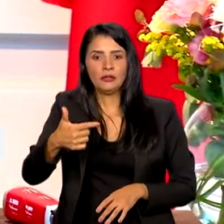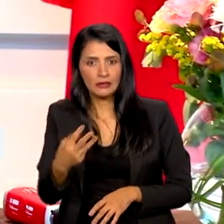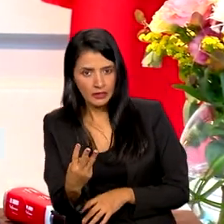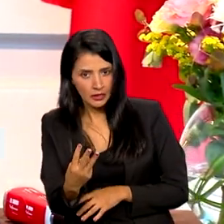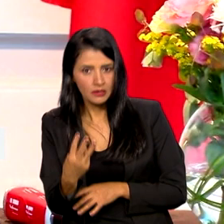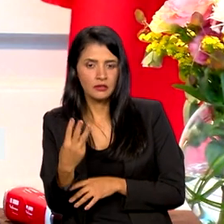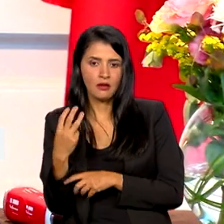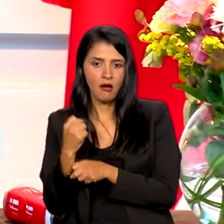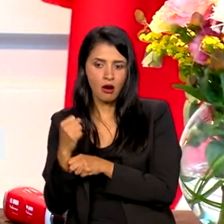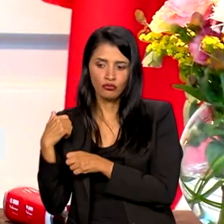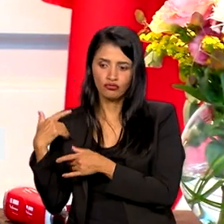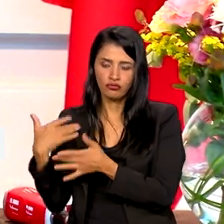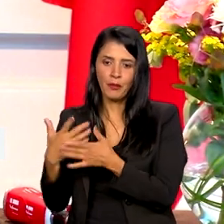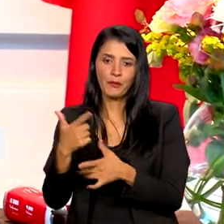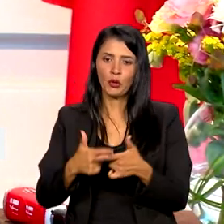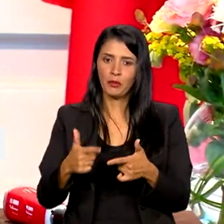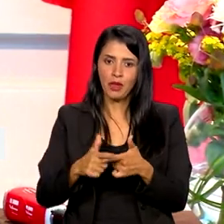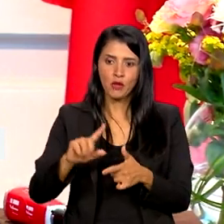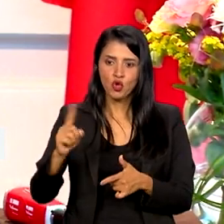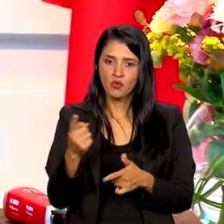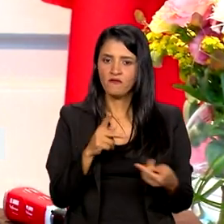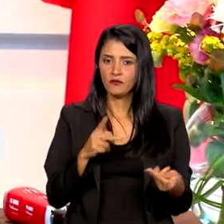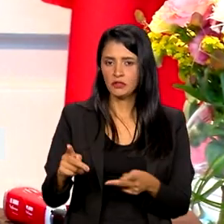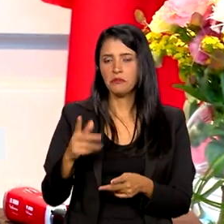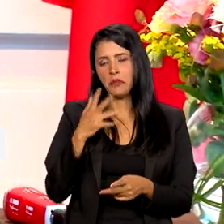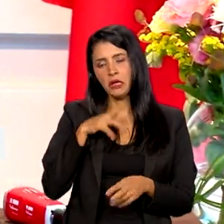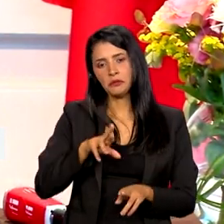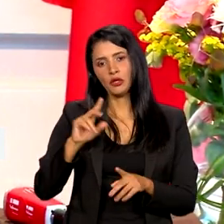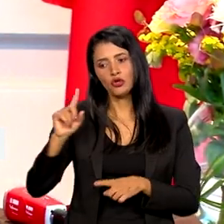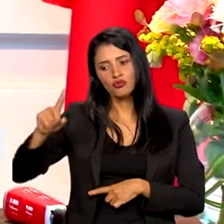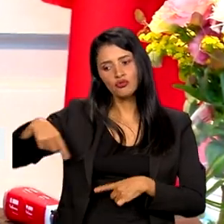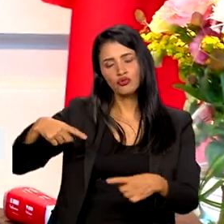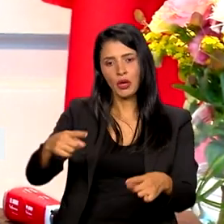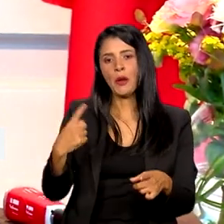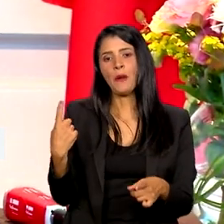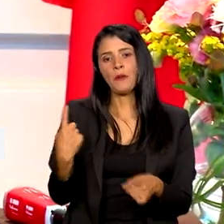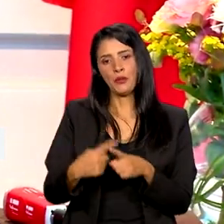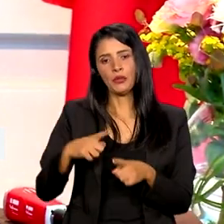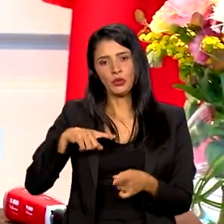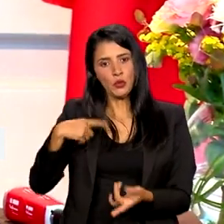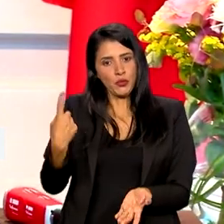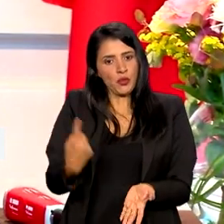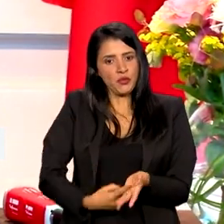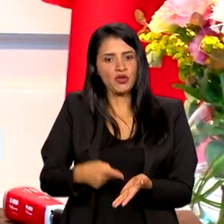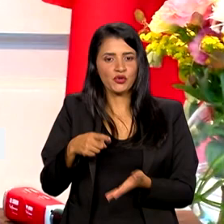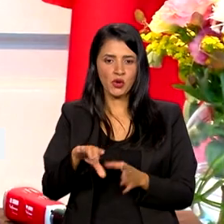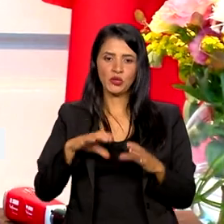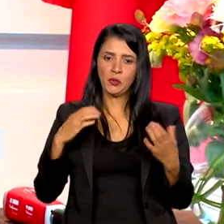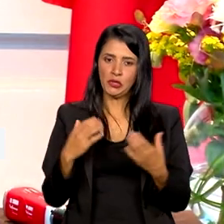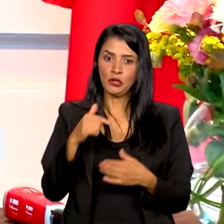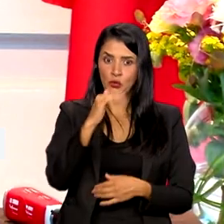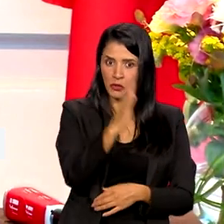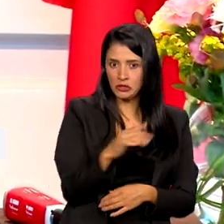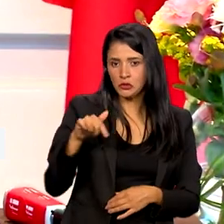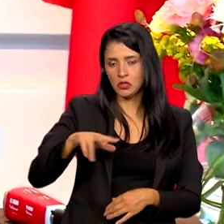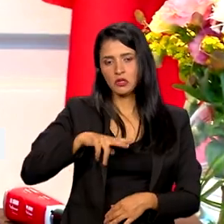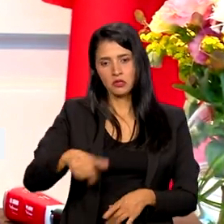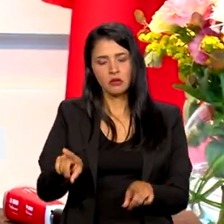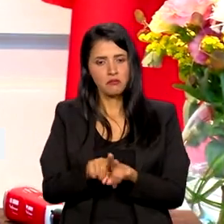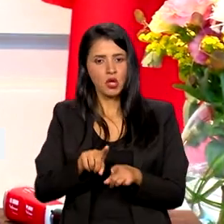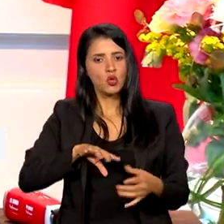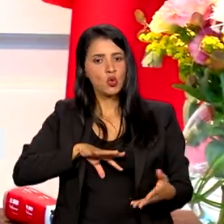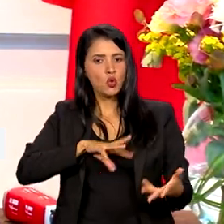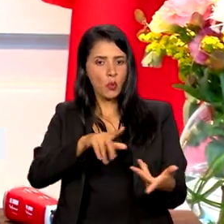em uma visita, mas eu espero que a gente avance, porque é por isso que a gente está aqui. A gente tem um compromisso muito grande com essa comunidade, tanto aqui quanto no Brasil e mundo